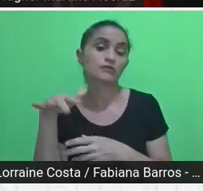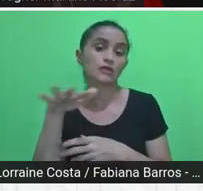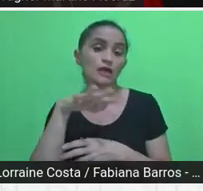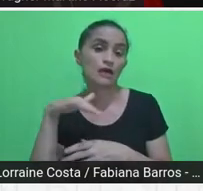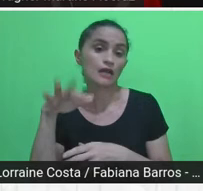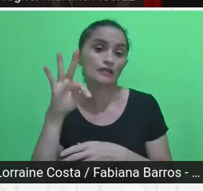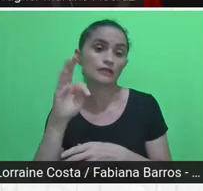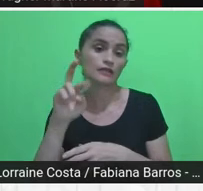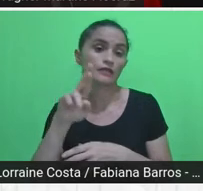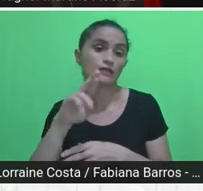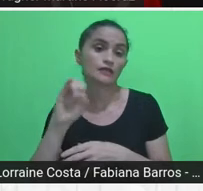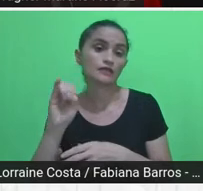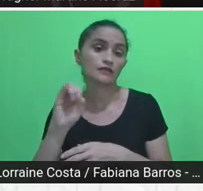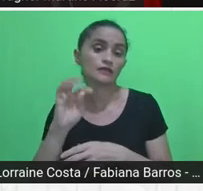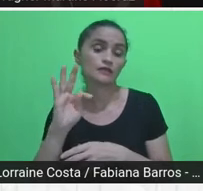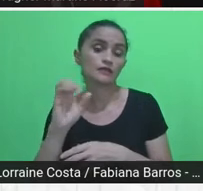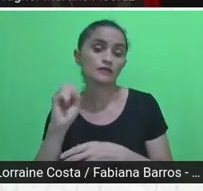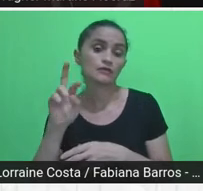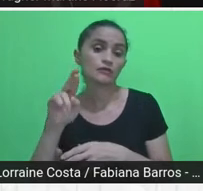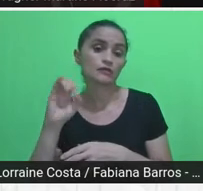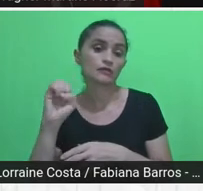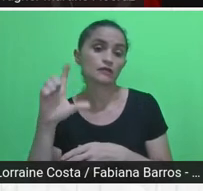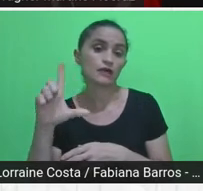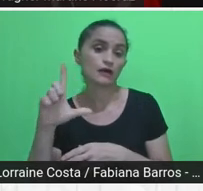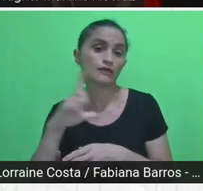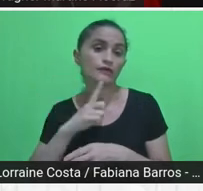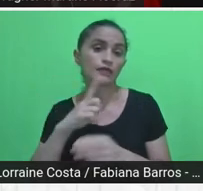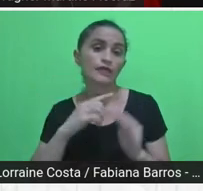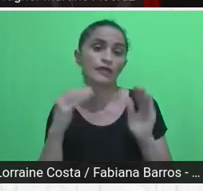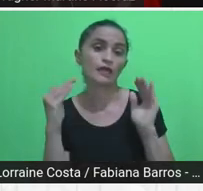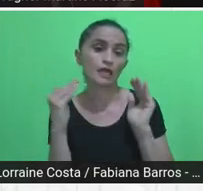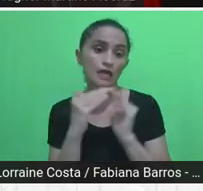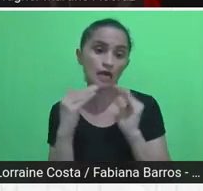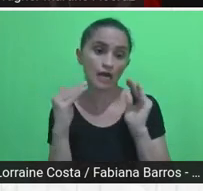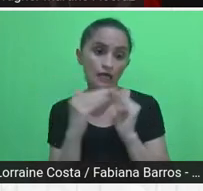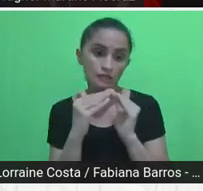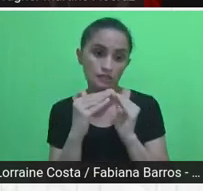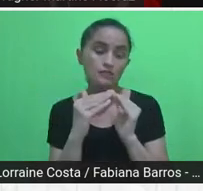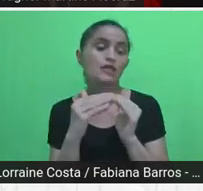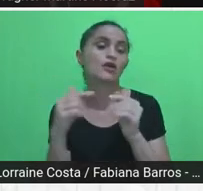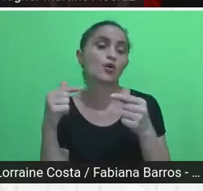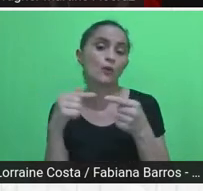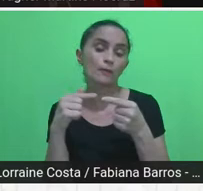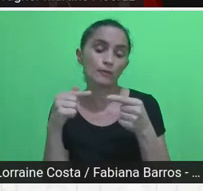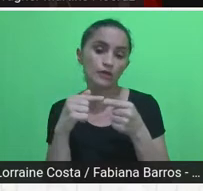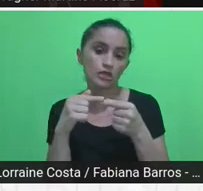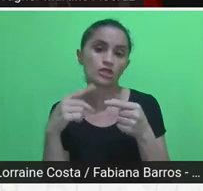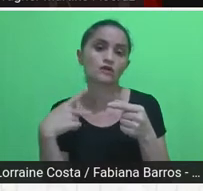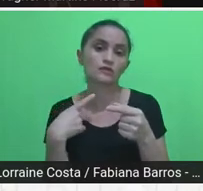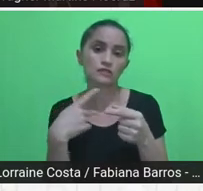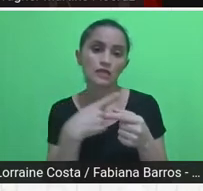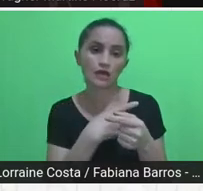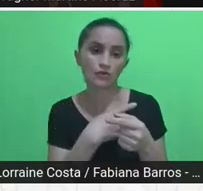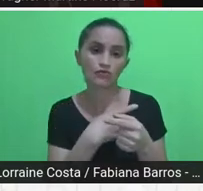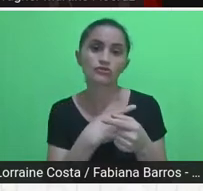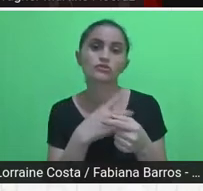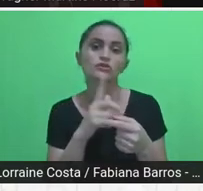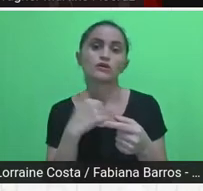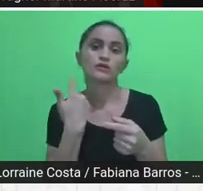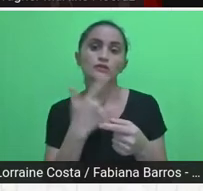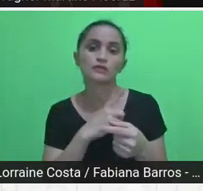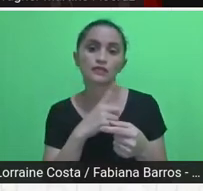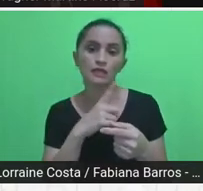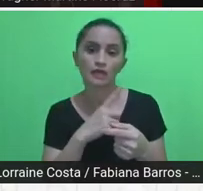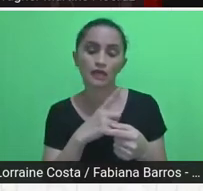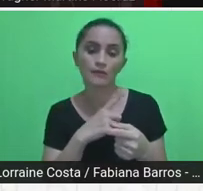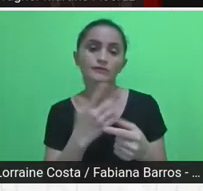que as residências e a saúde tem muita residência nos territórios, na atenção básica de saúde. E